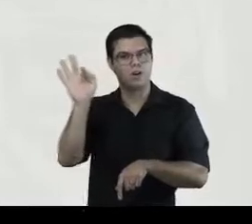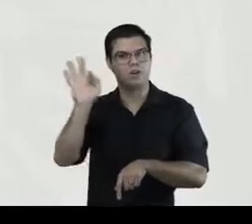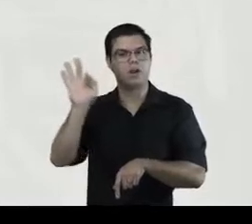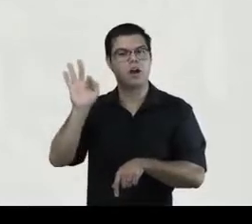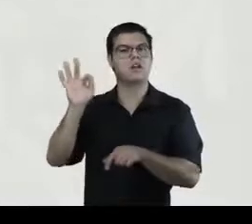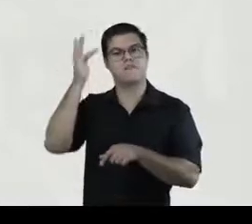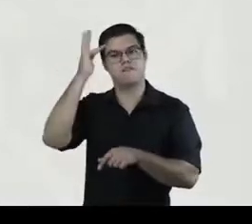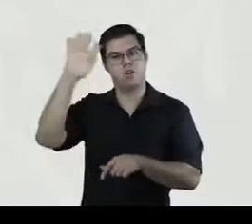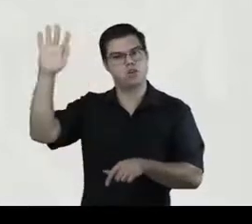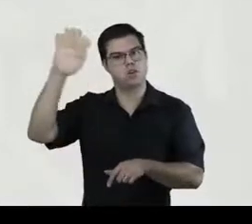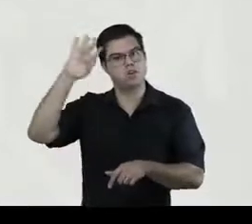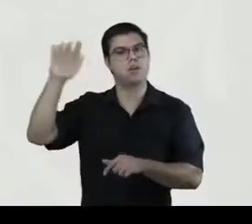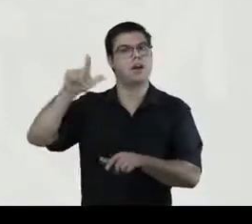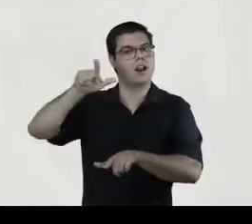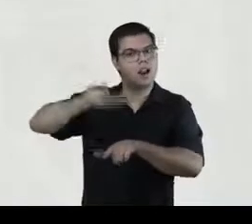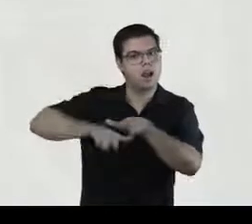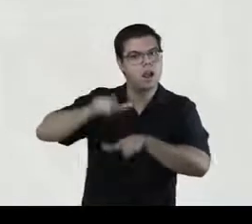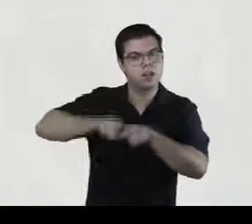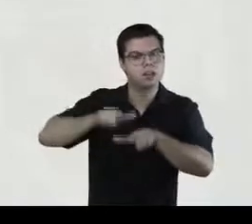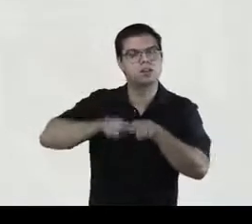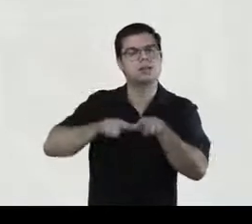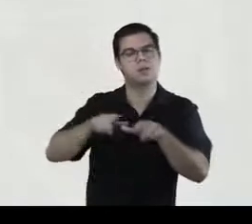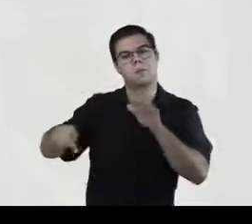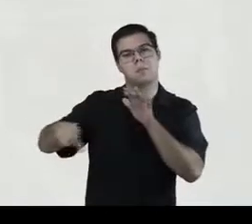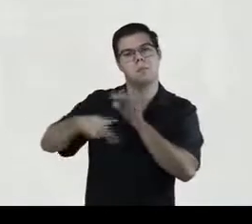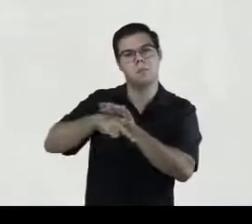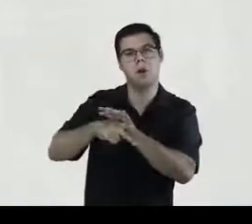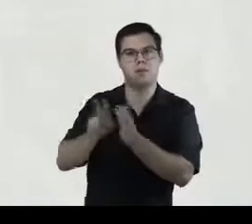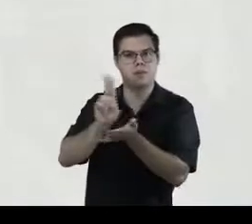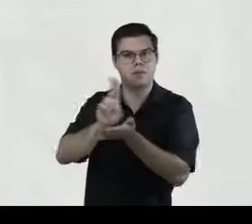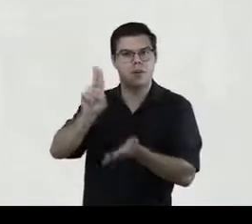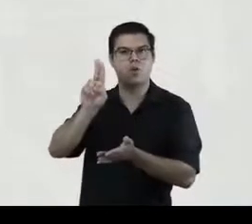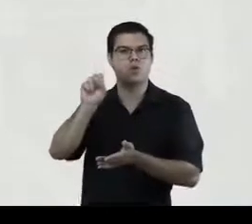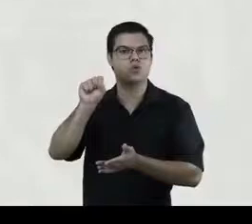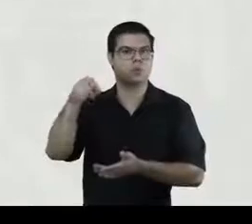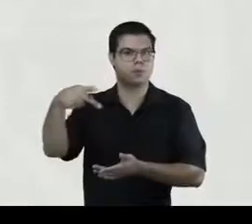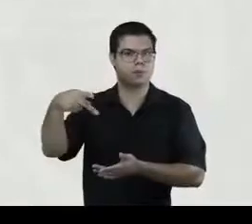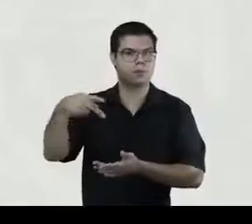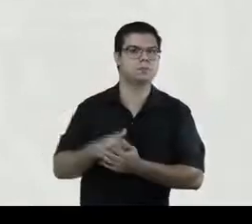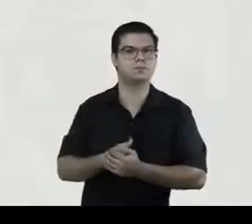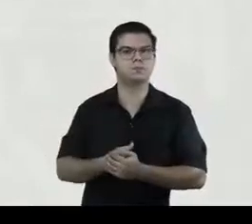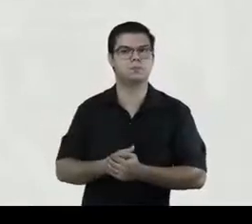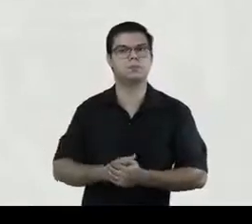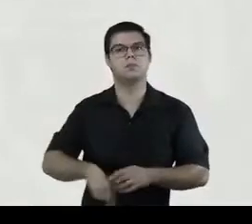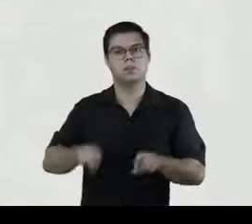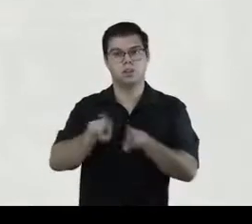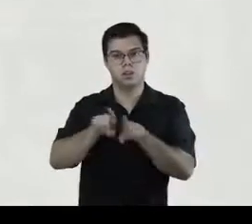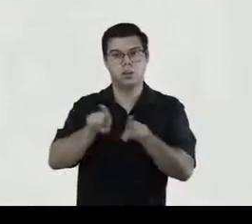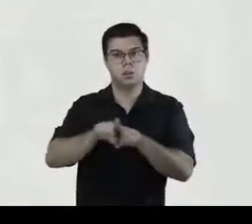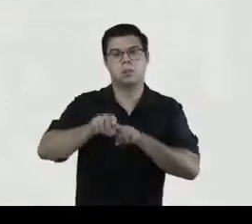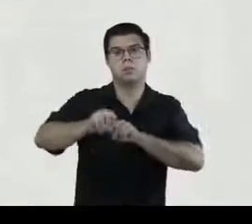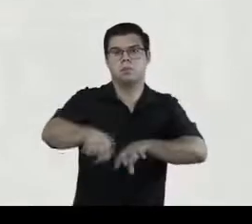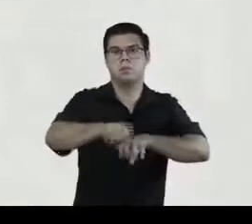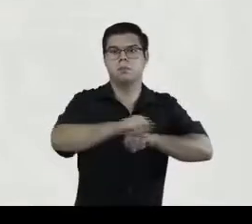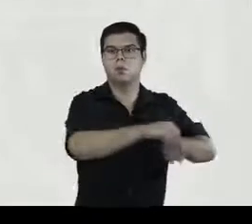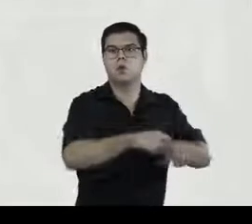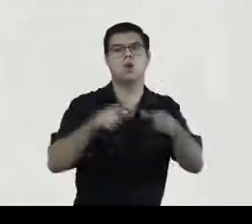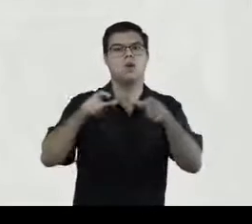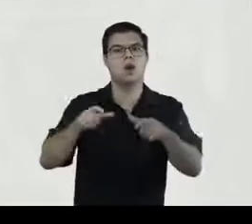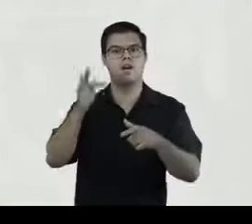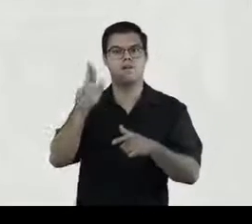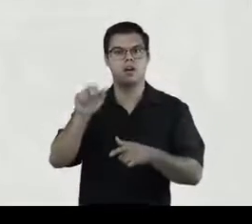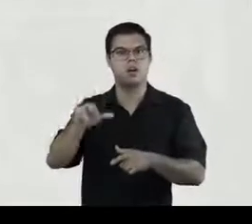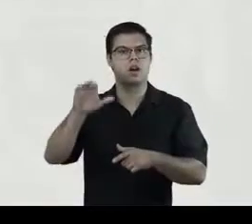Humanas da USP. Lecionou na Universidade Estadual de Londrina e no campus de Franca da Universidade Estadual